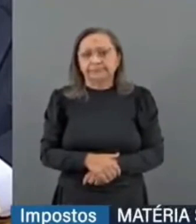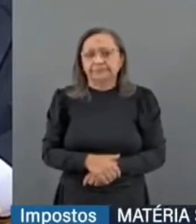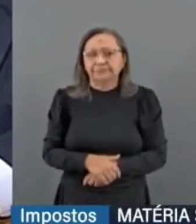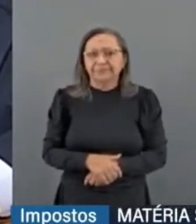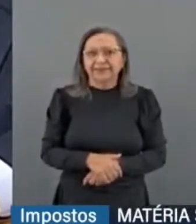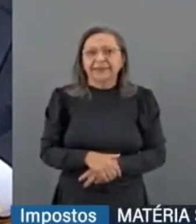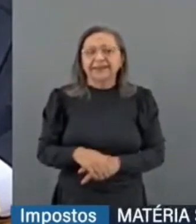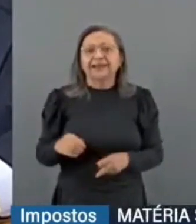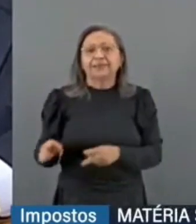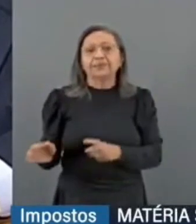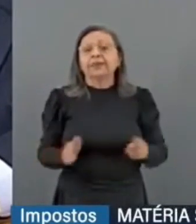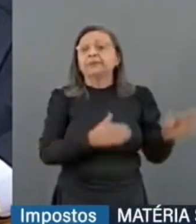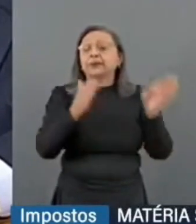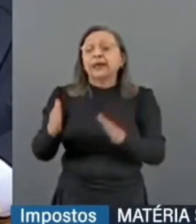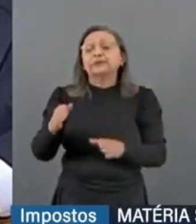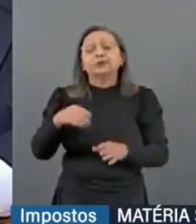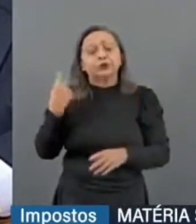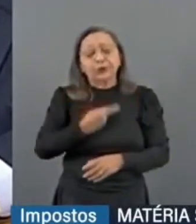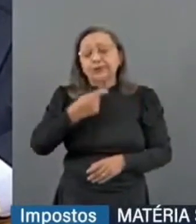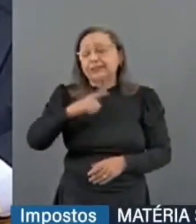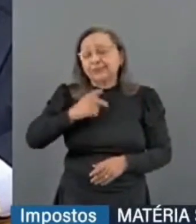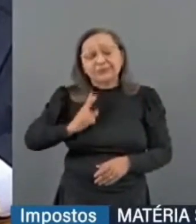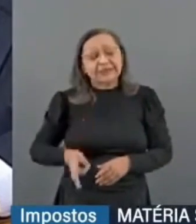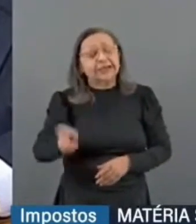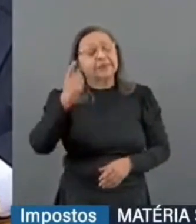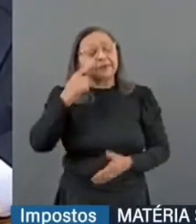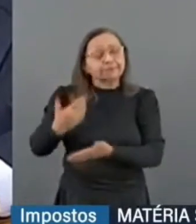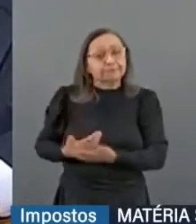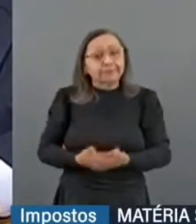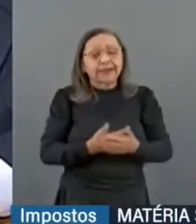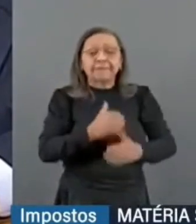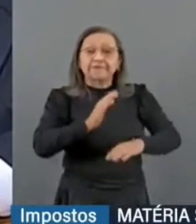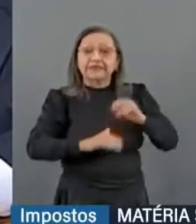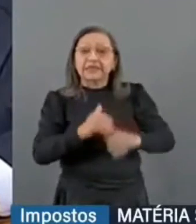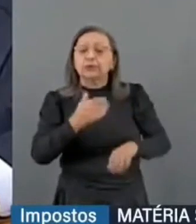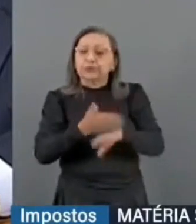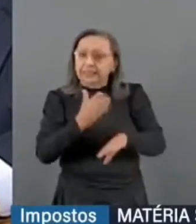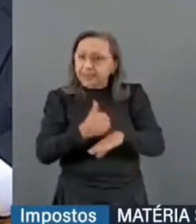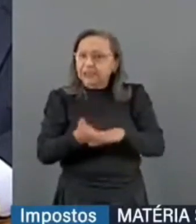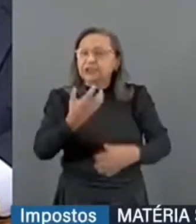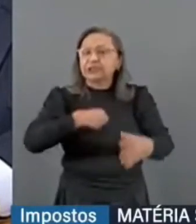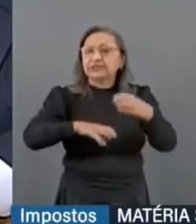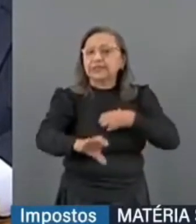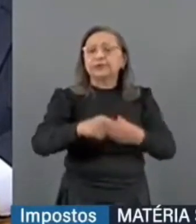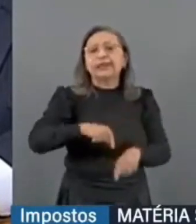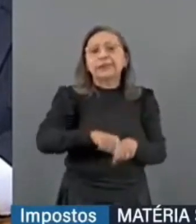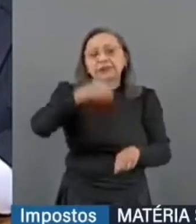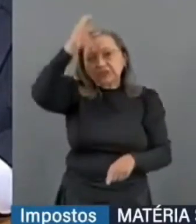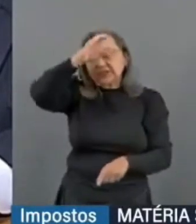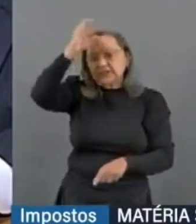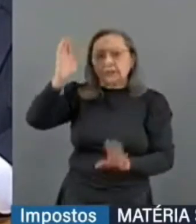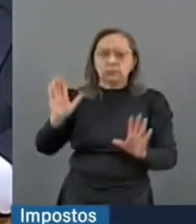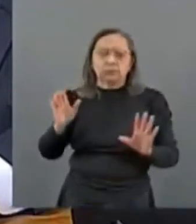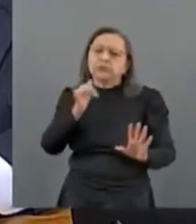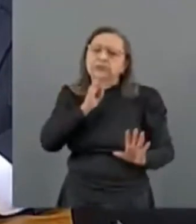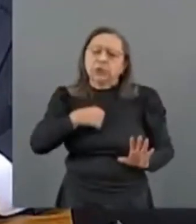Por outro lado, e nós temos sempre que fazer um exercício cristão e de empatia. Se eu sou, esquece